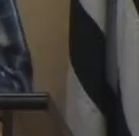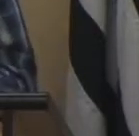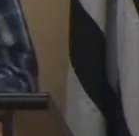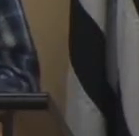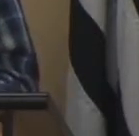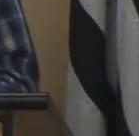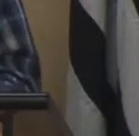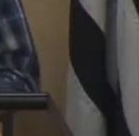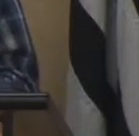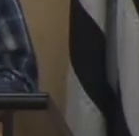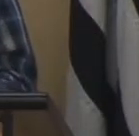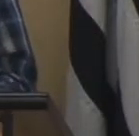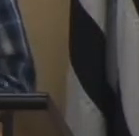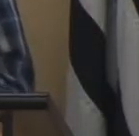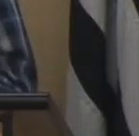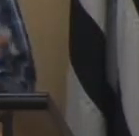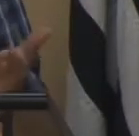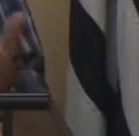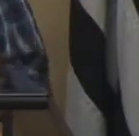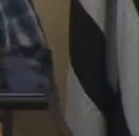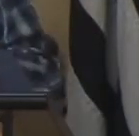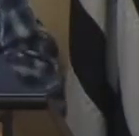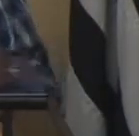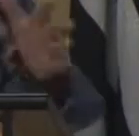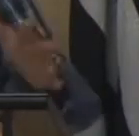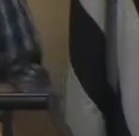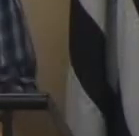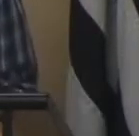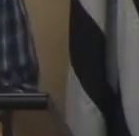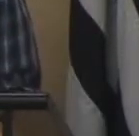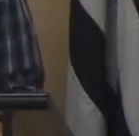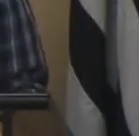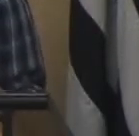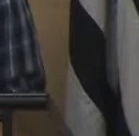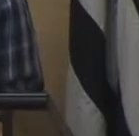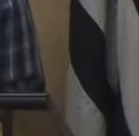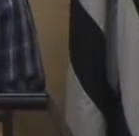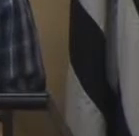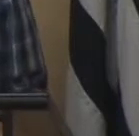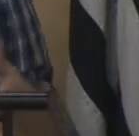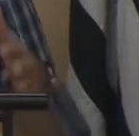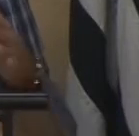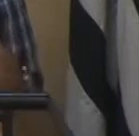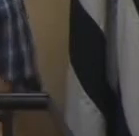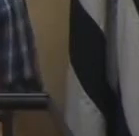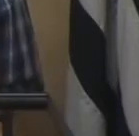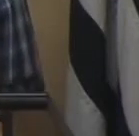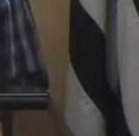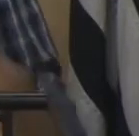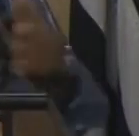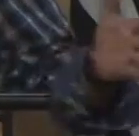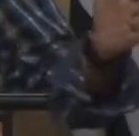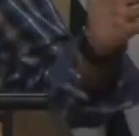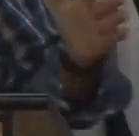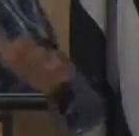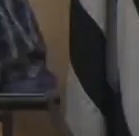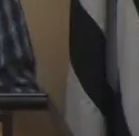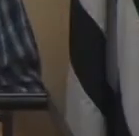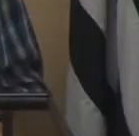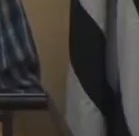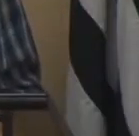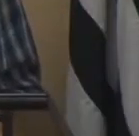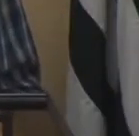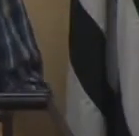imobiliárias funcionários dizer vai ser um caos então agradeço por me